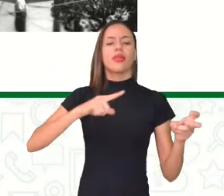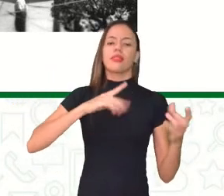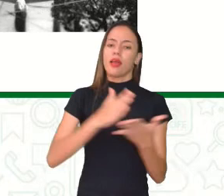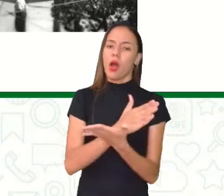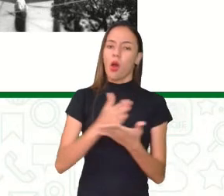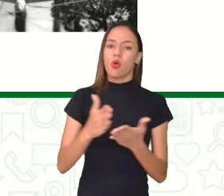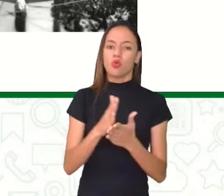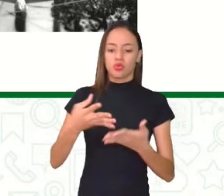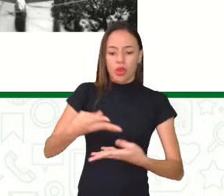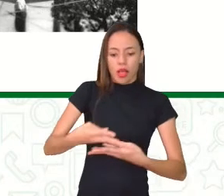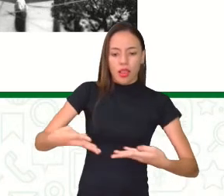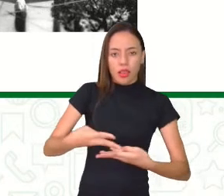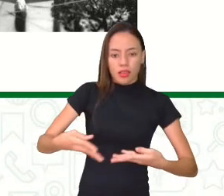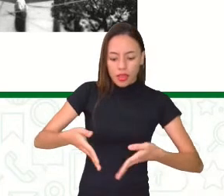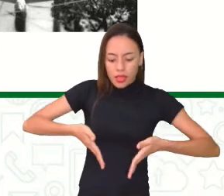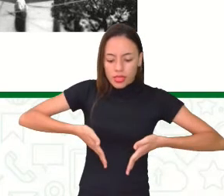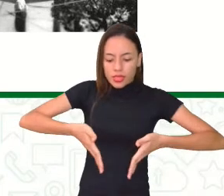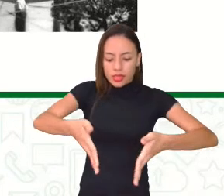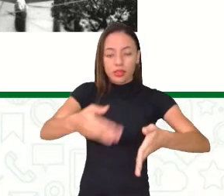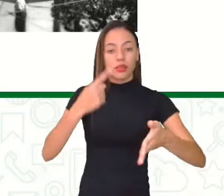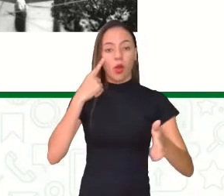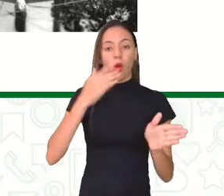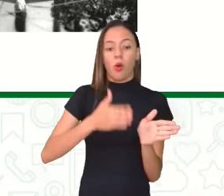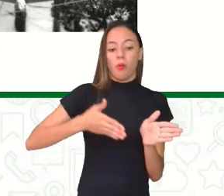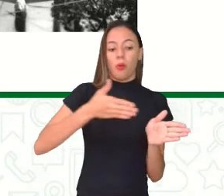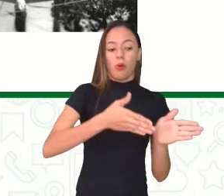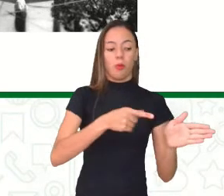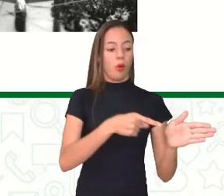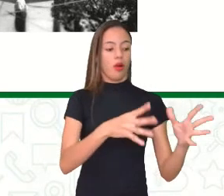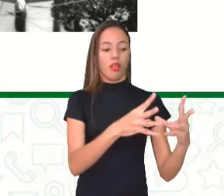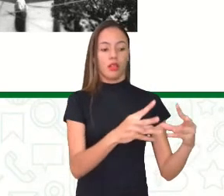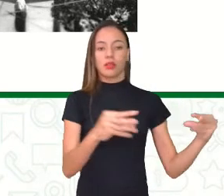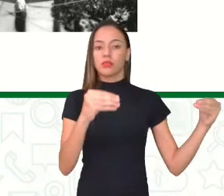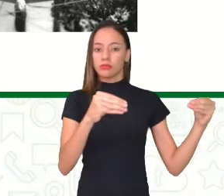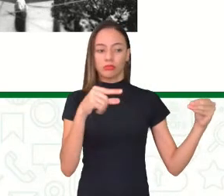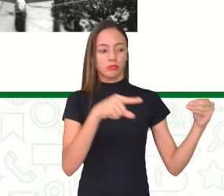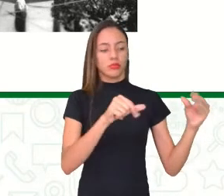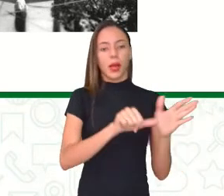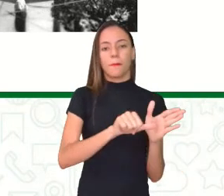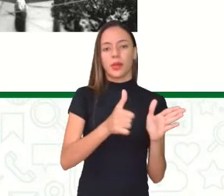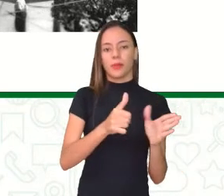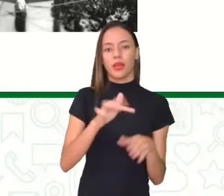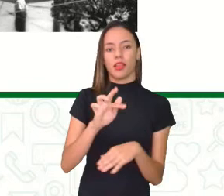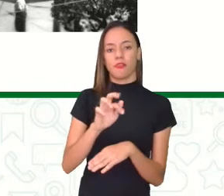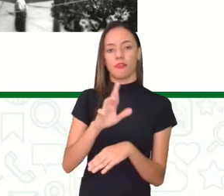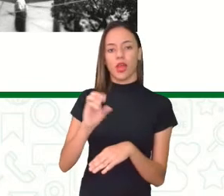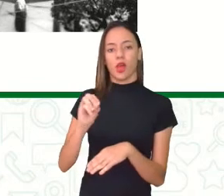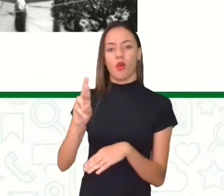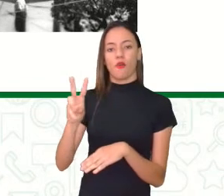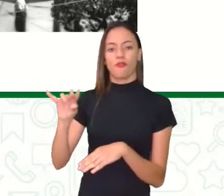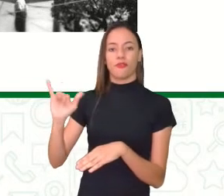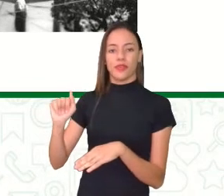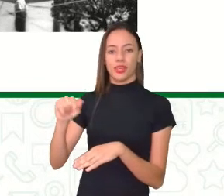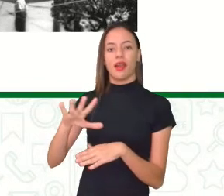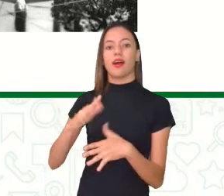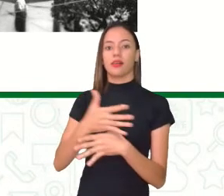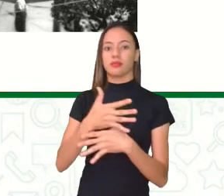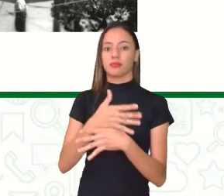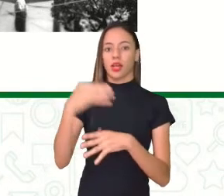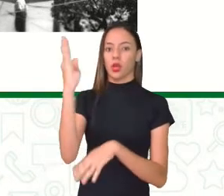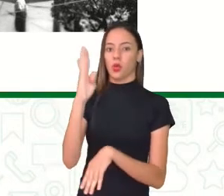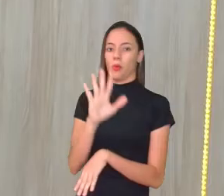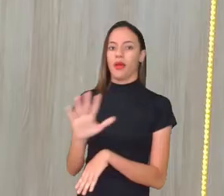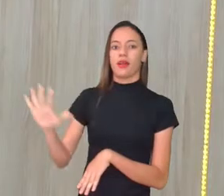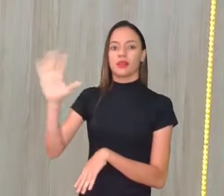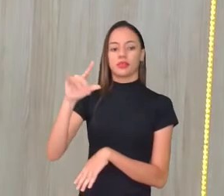trilhos desse trem. Então, quando a Macha Bomba deixou de existir, que fosse a primeira ferrovia urbana do Brasil inteiro, ela foi